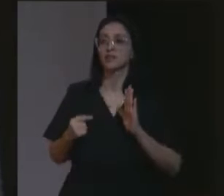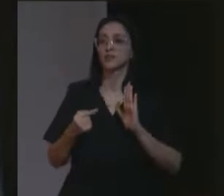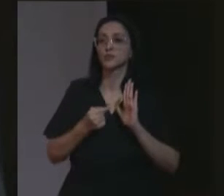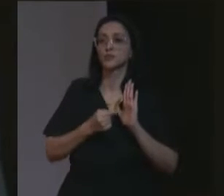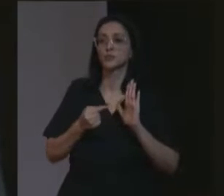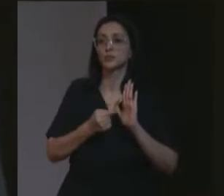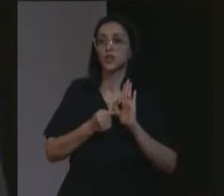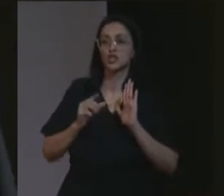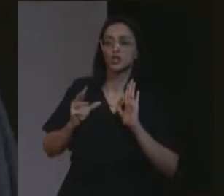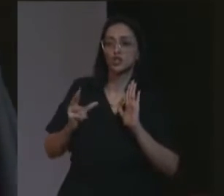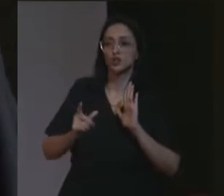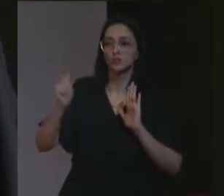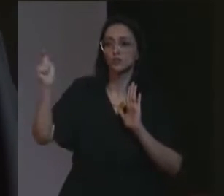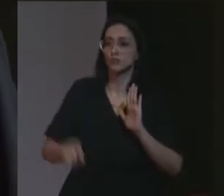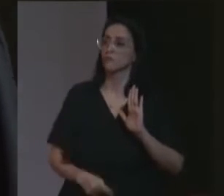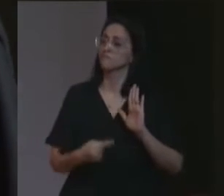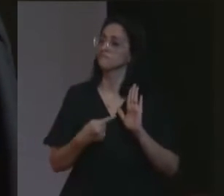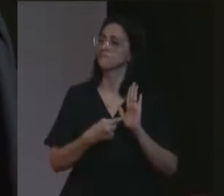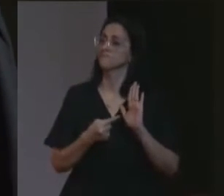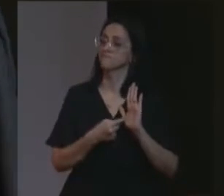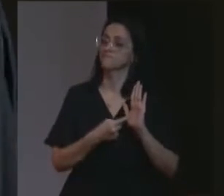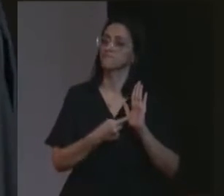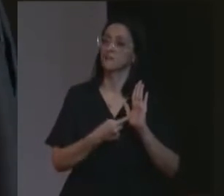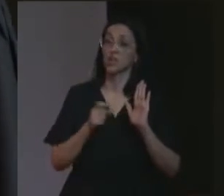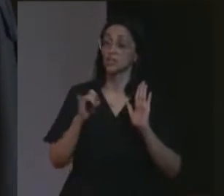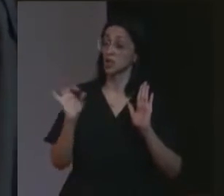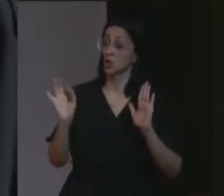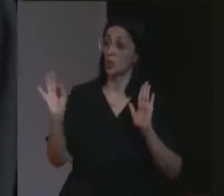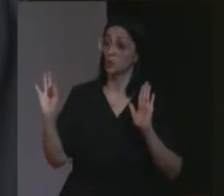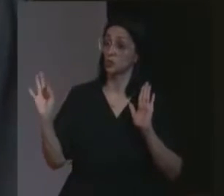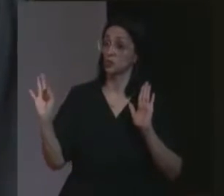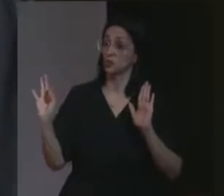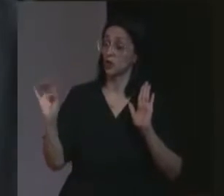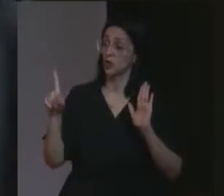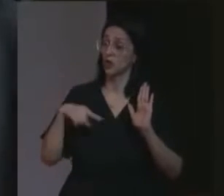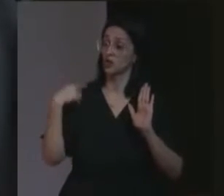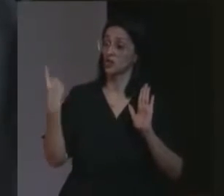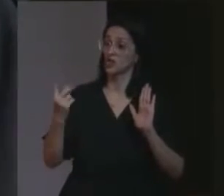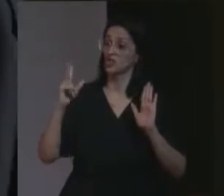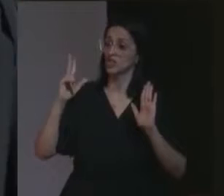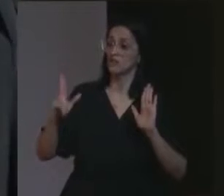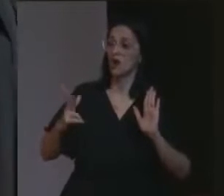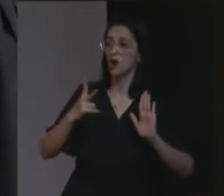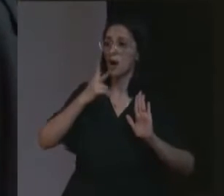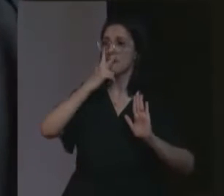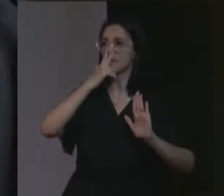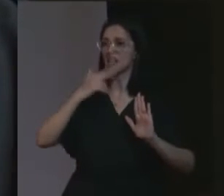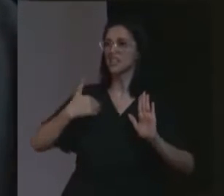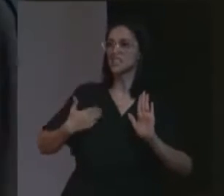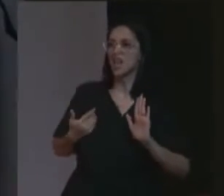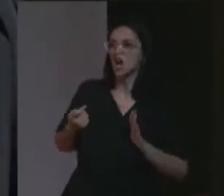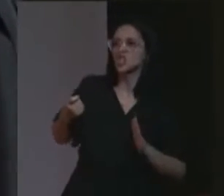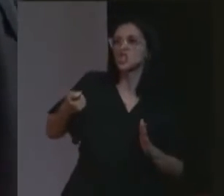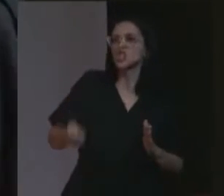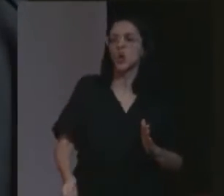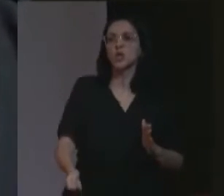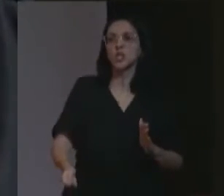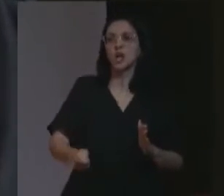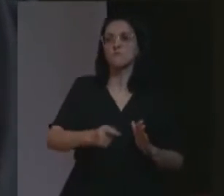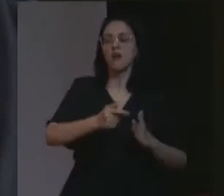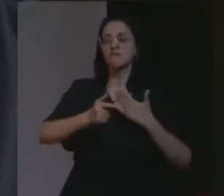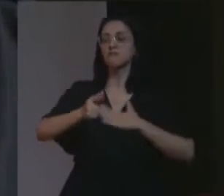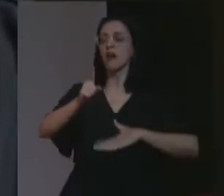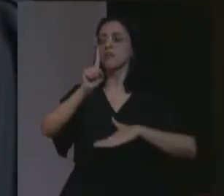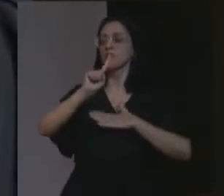dentro das possibilidades, lei, se não, nós nos tornamos, arbitrários, autoritários, negamos,